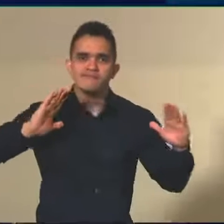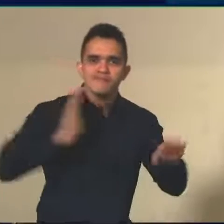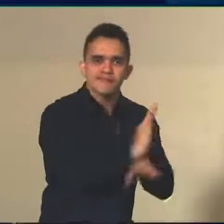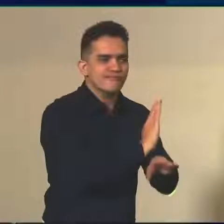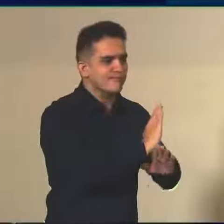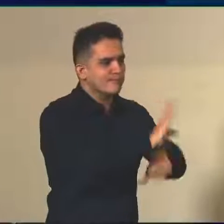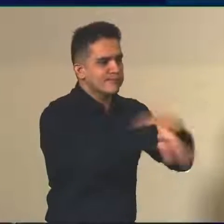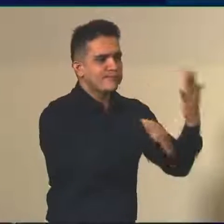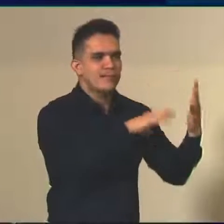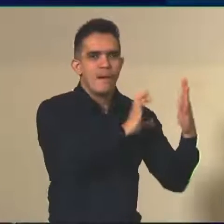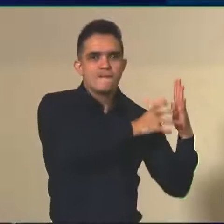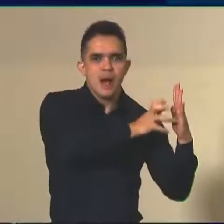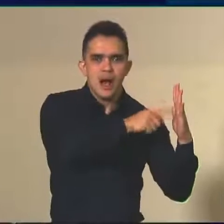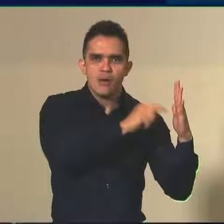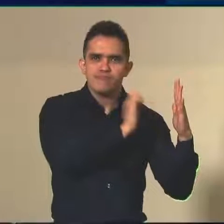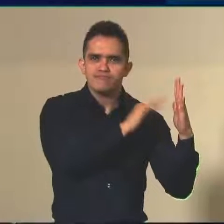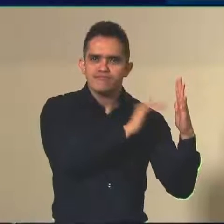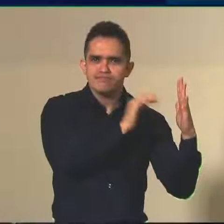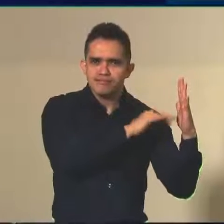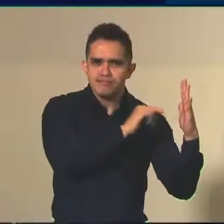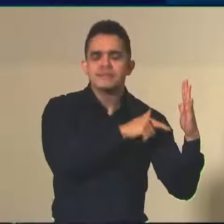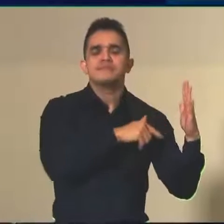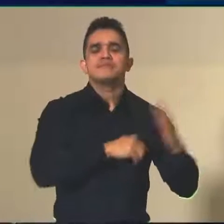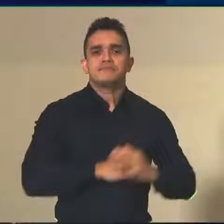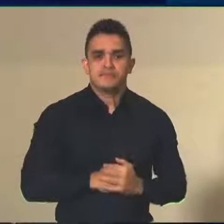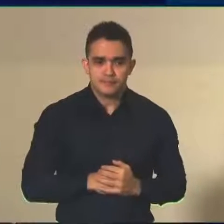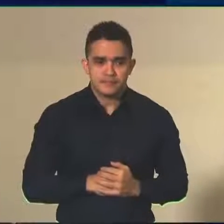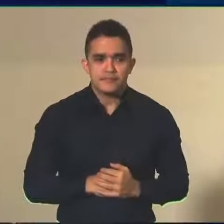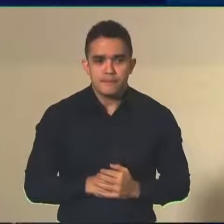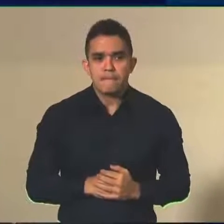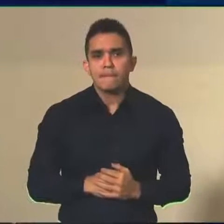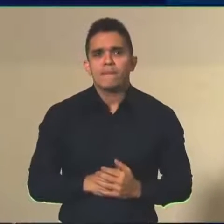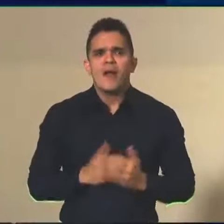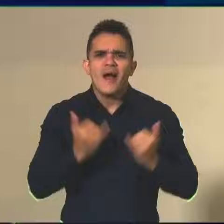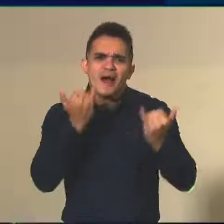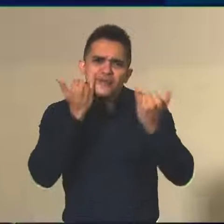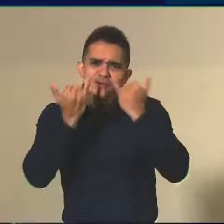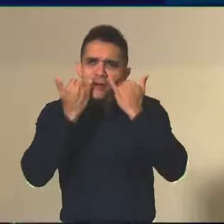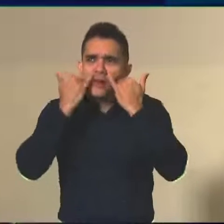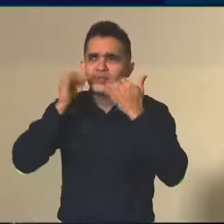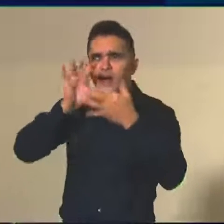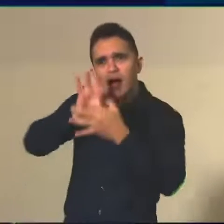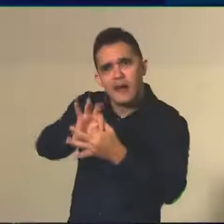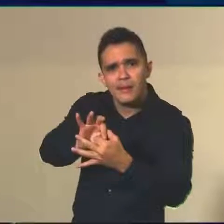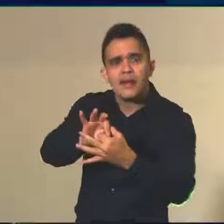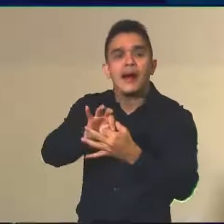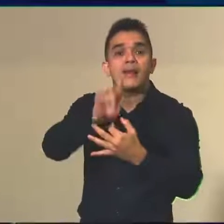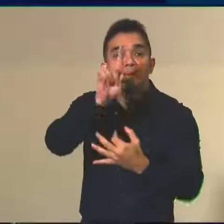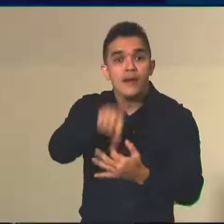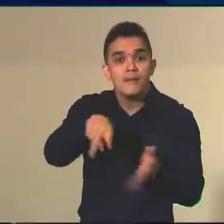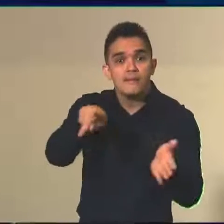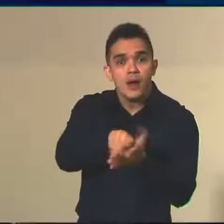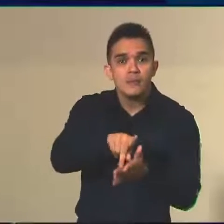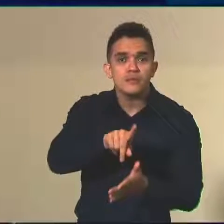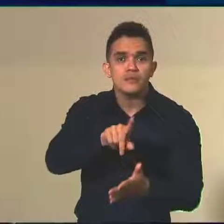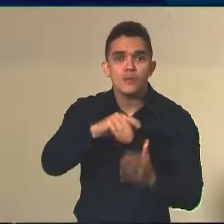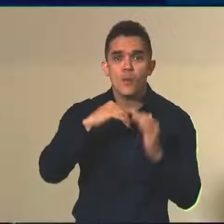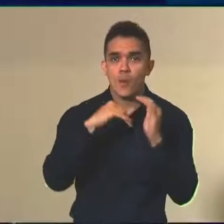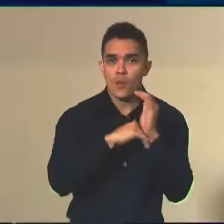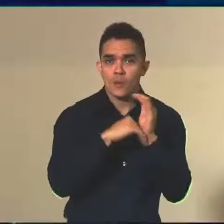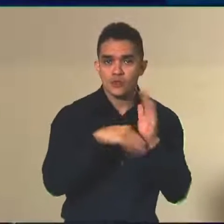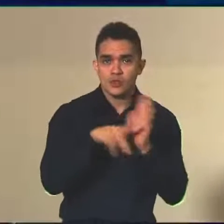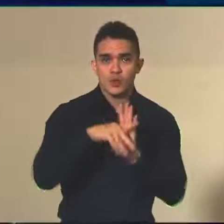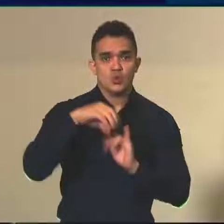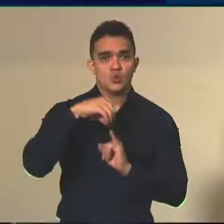Além disso, ressaltar aqui e destacar que todas as informações relativas ao Banco Nacional de Itens são mantidas em sigilo pelo Instituto,